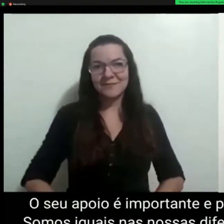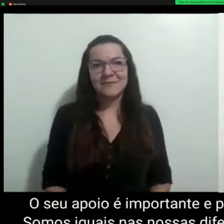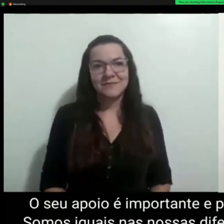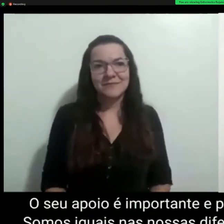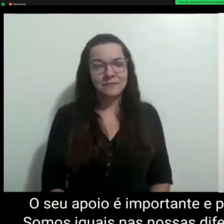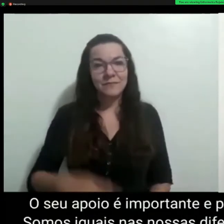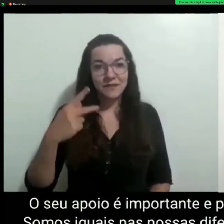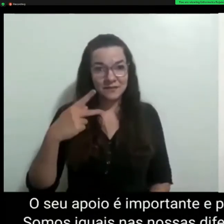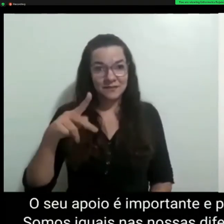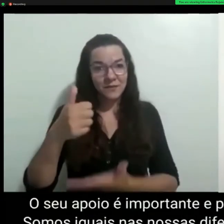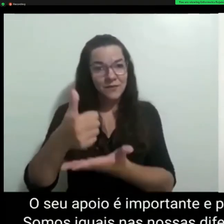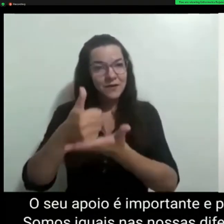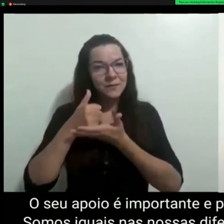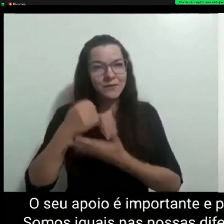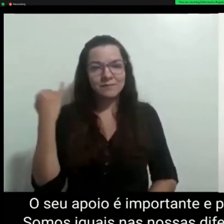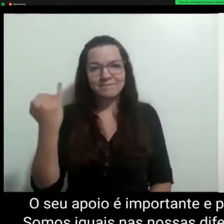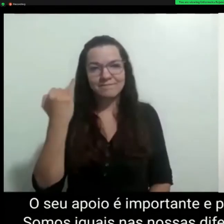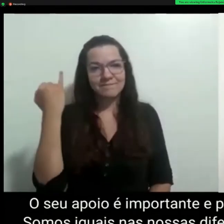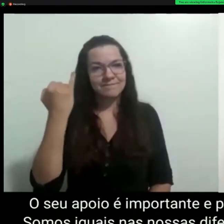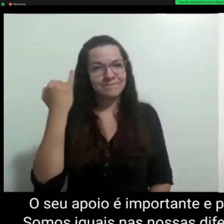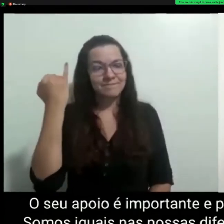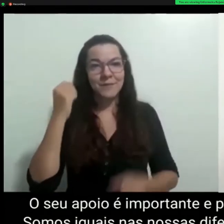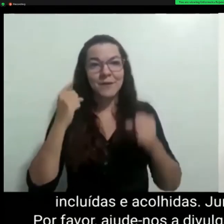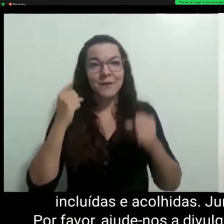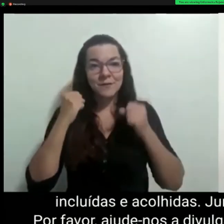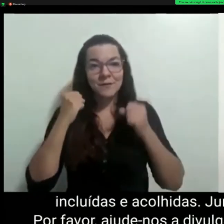Então vamos ver se a gente consegue sincronizar.